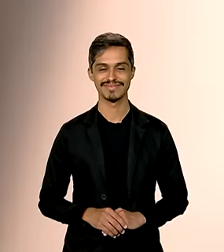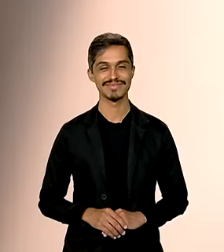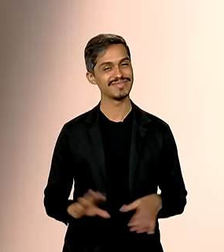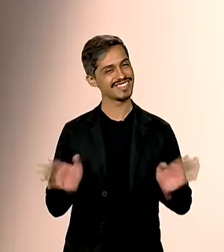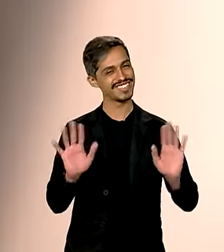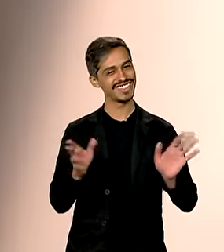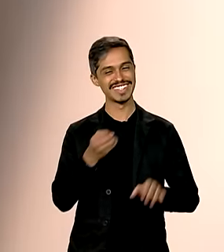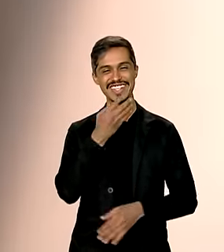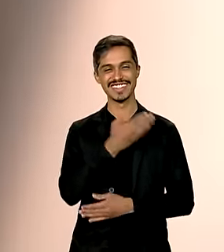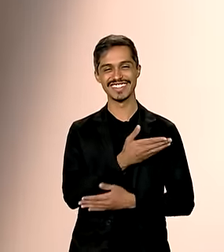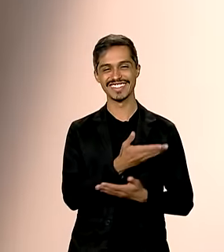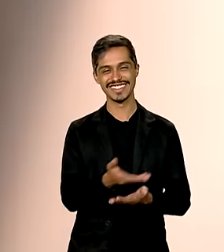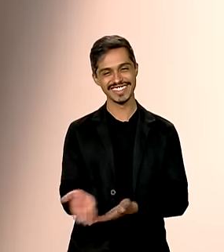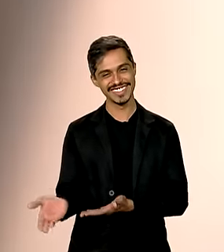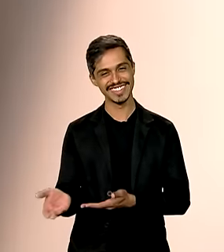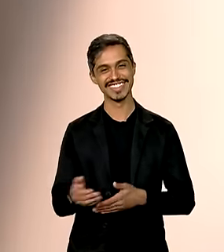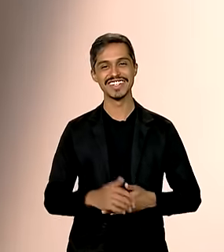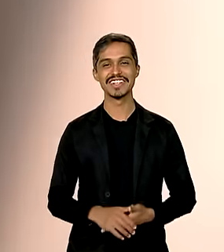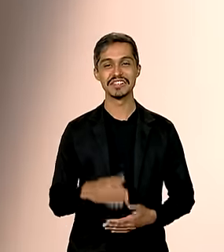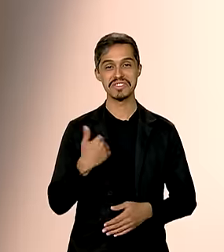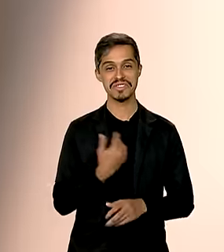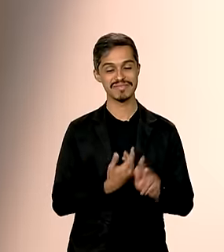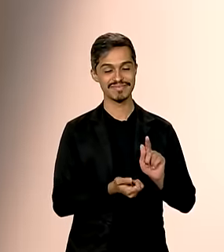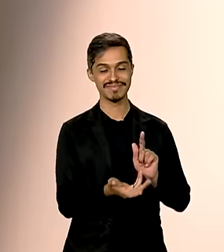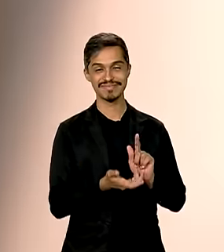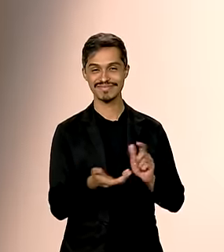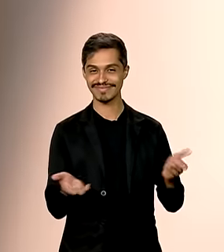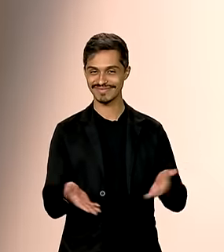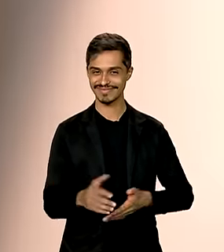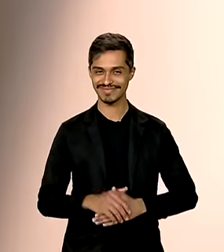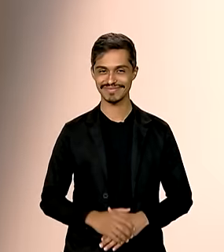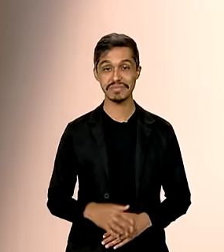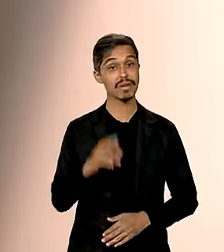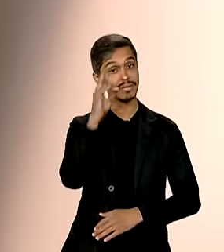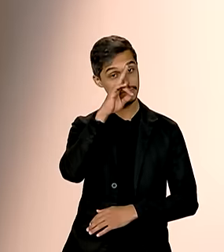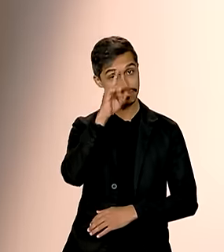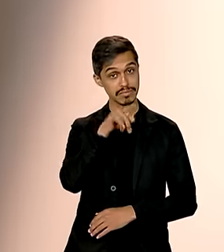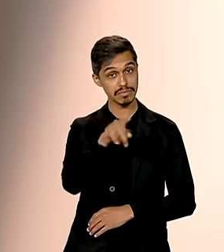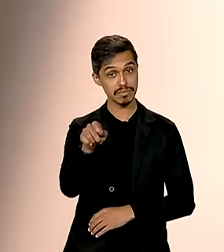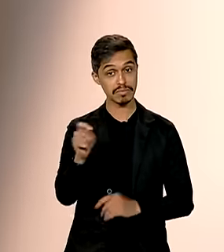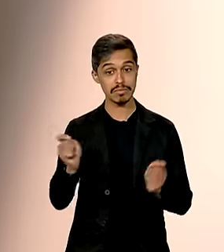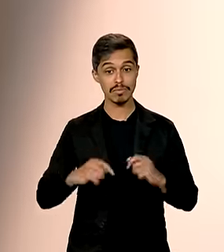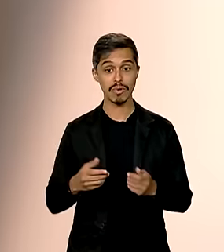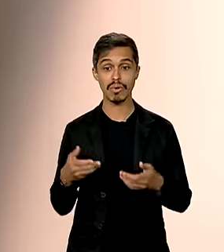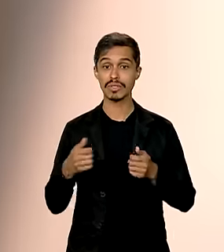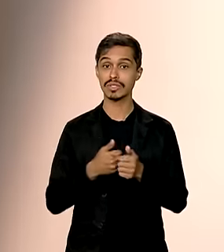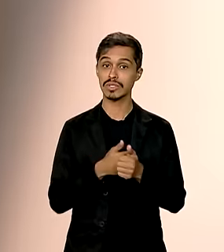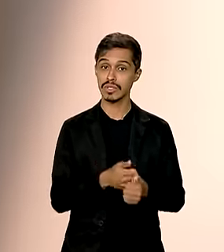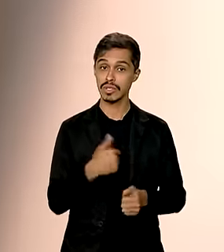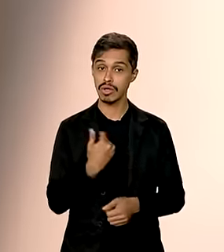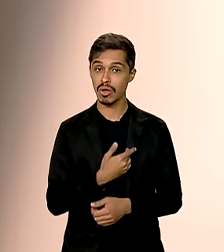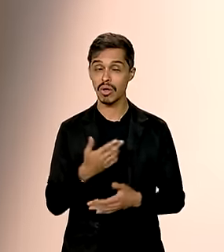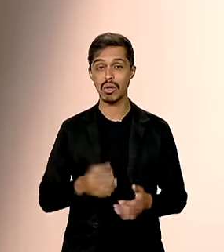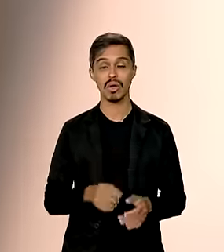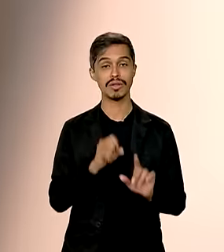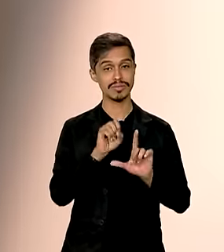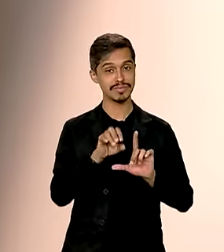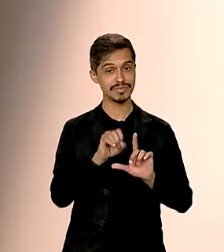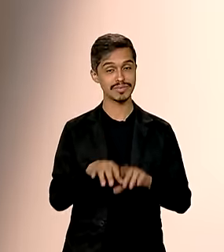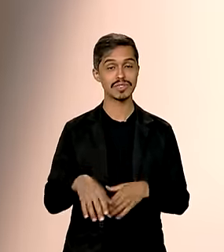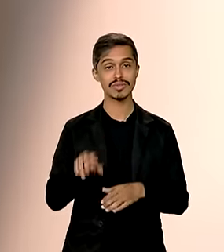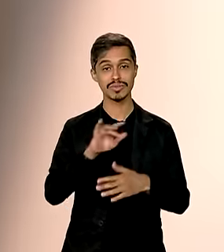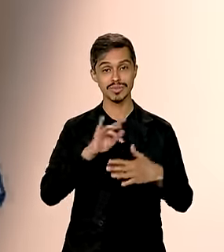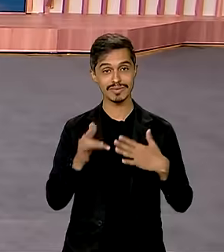Olá, seja muito bem-vindo ao canal GOV. Lembrando que você pode nos acompanhar também ao vivo pelas redes